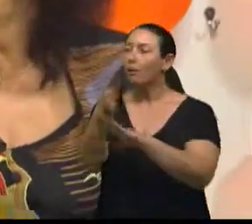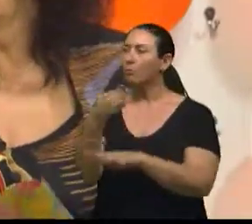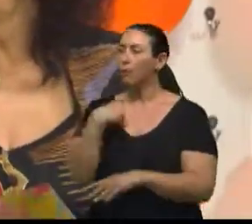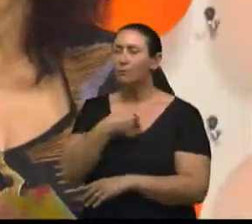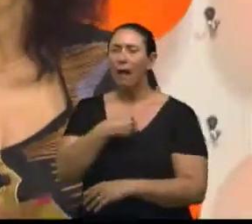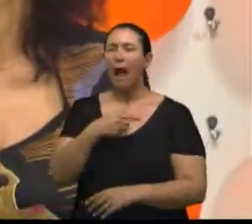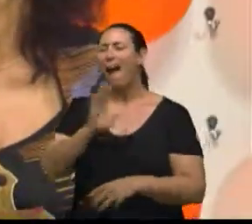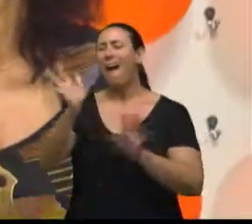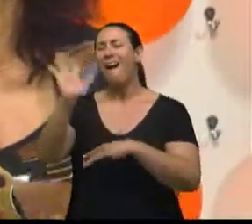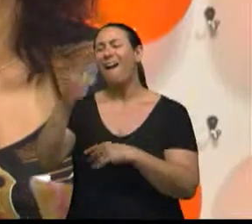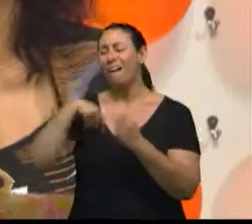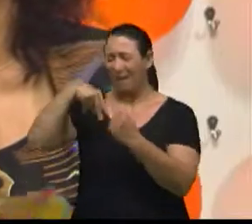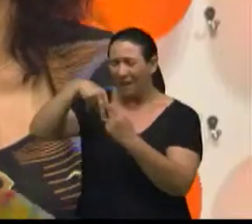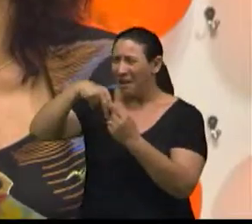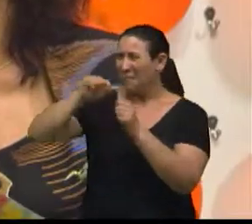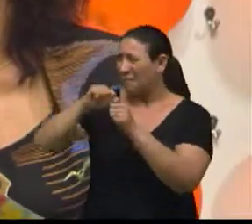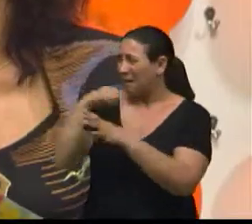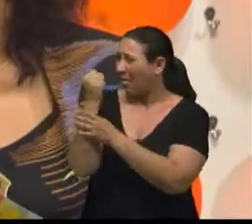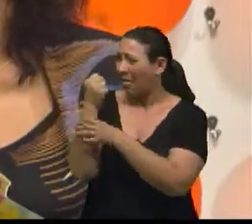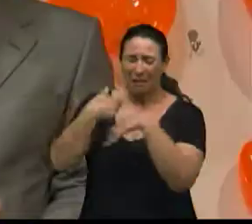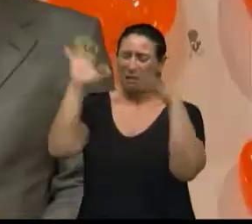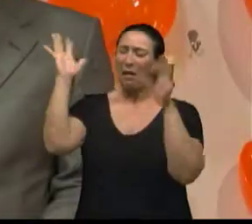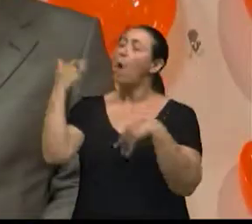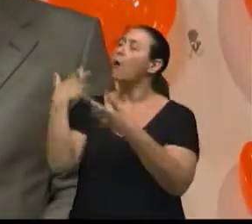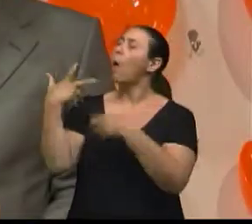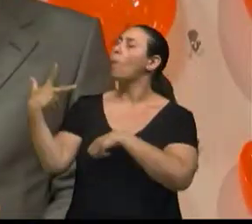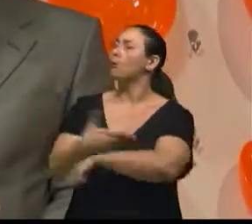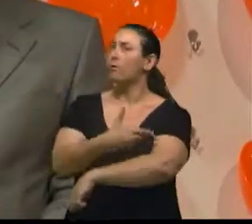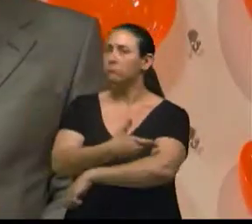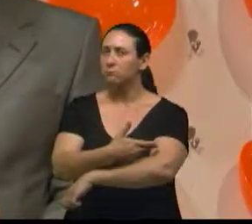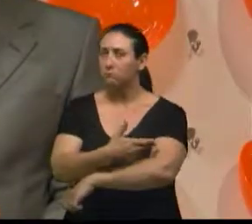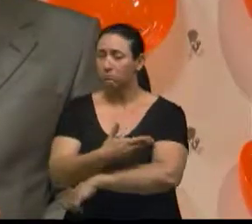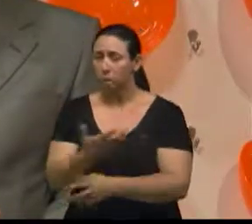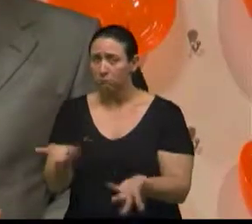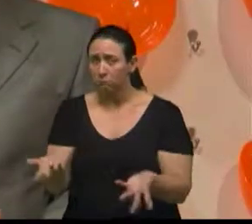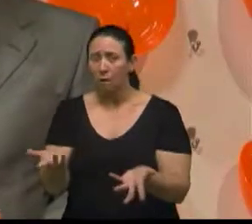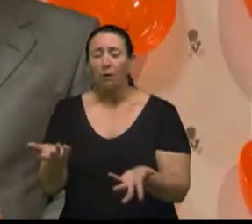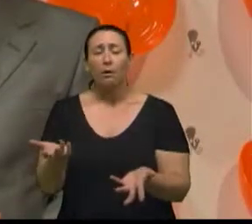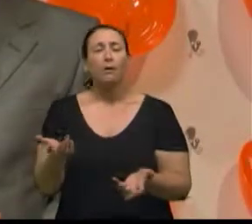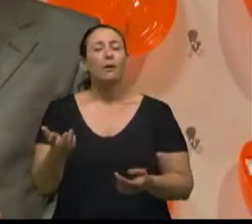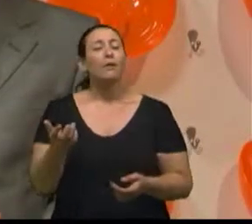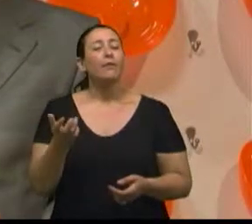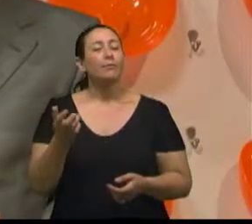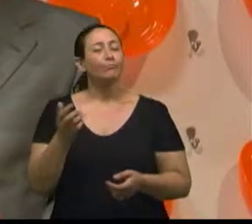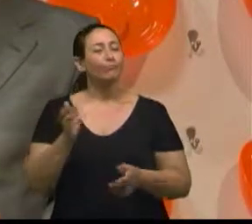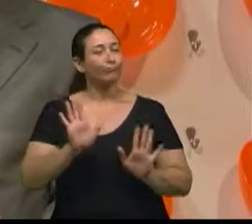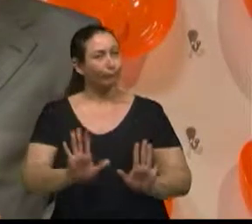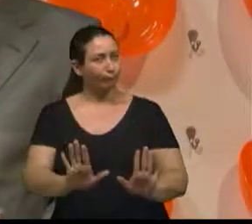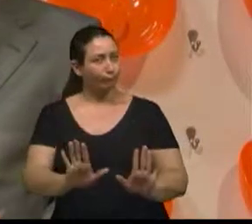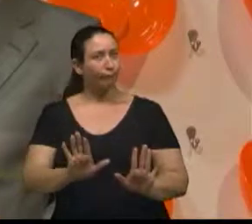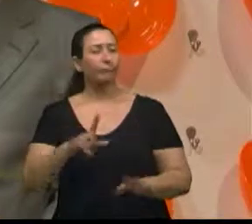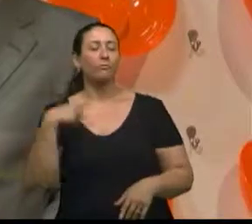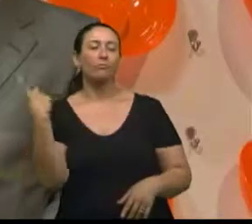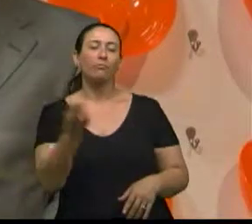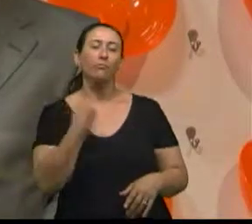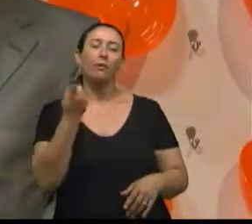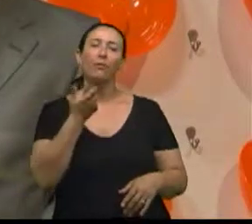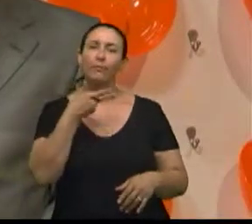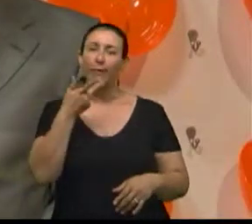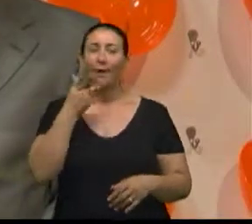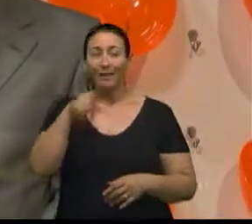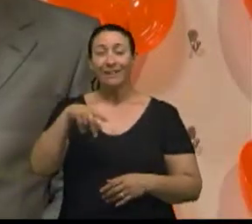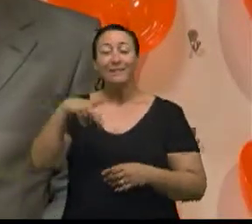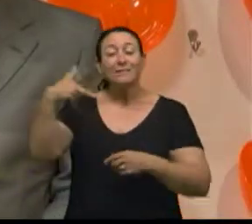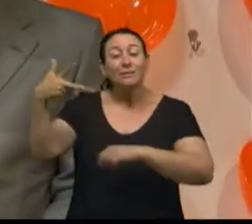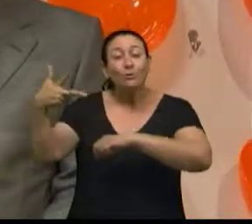dizer que tenha que operar o joelho, porque está com dor no joelho, A gente diz o seguinte, que a cirurgia é um método que tu